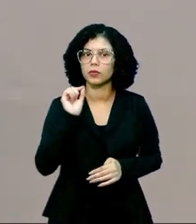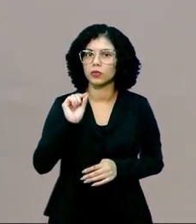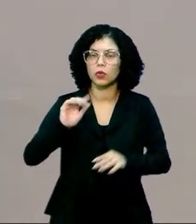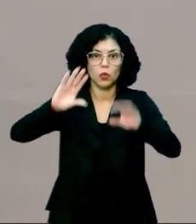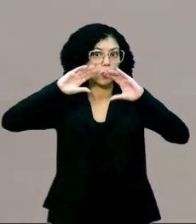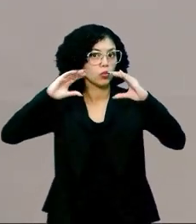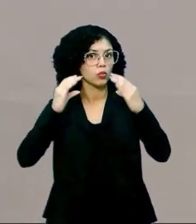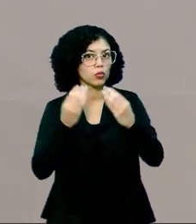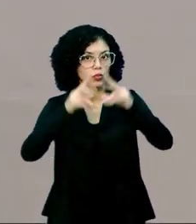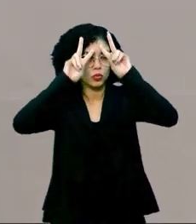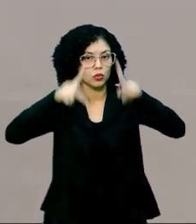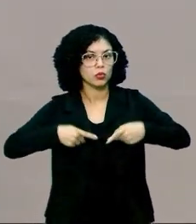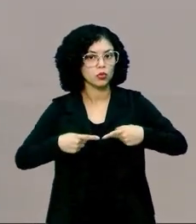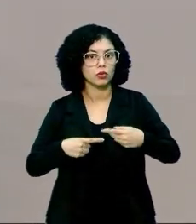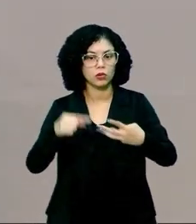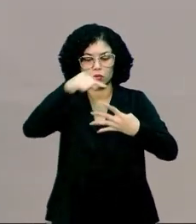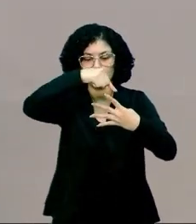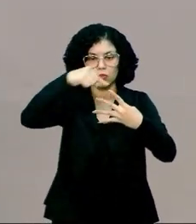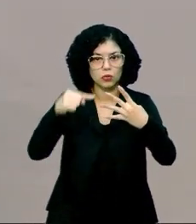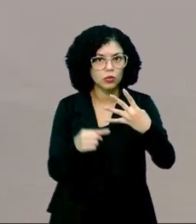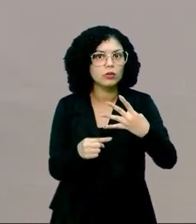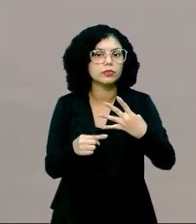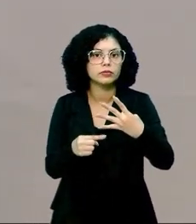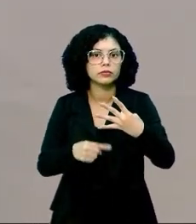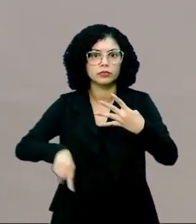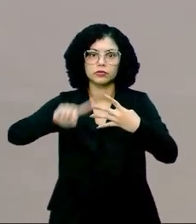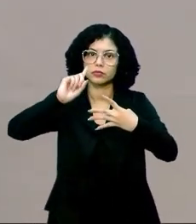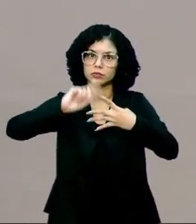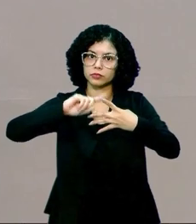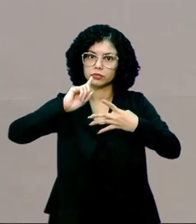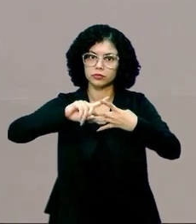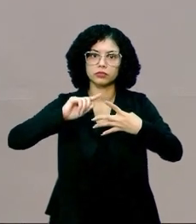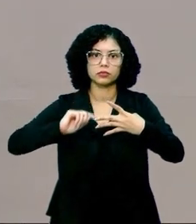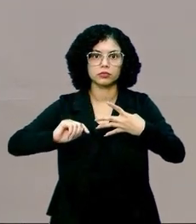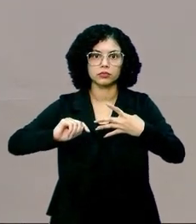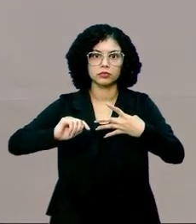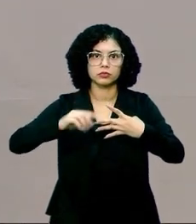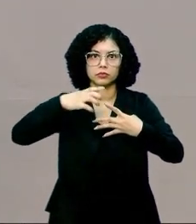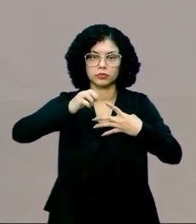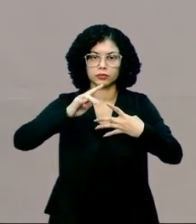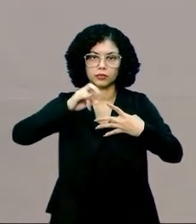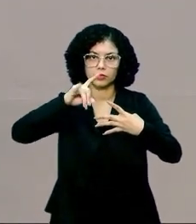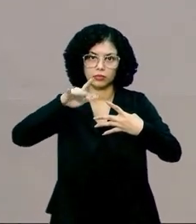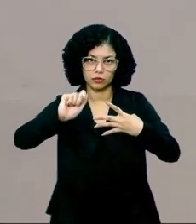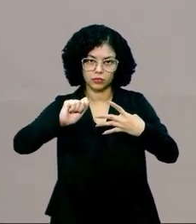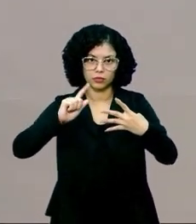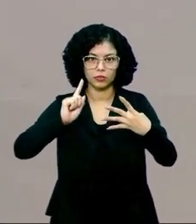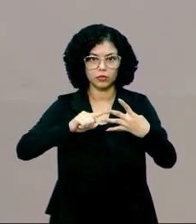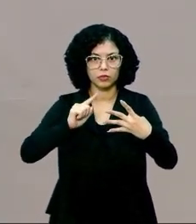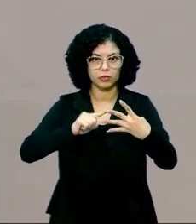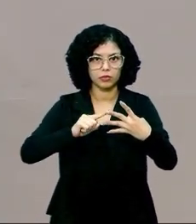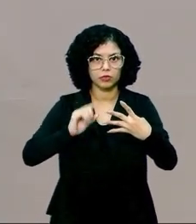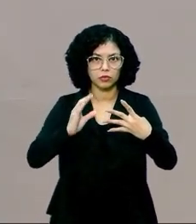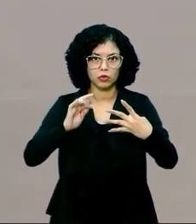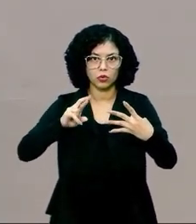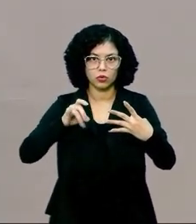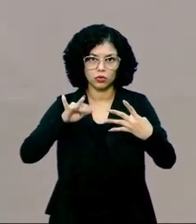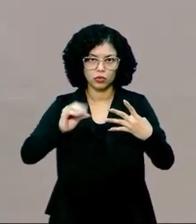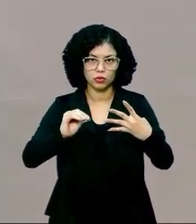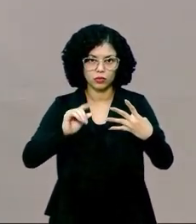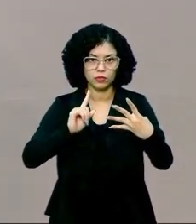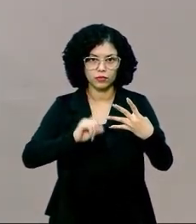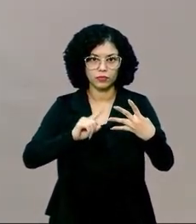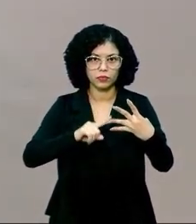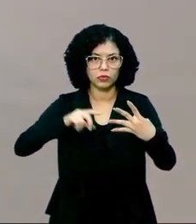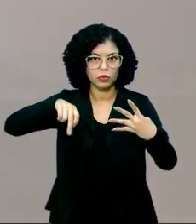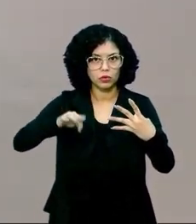ser humano existe quatro tipos de tecido. Temos o tecido epitelial, temos o tecido conjuntivo, temos